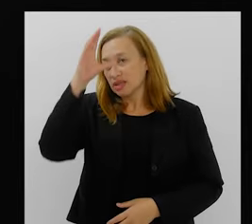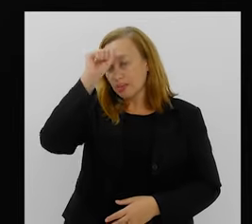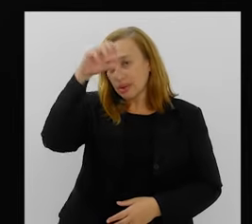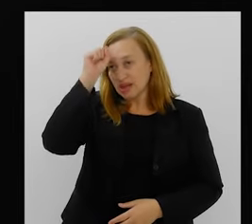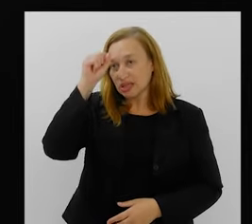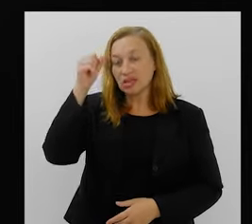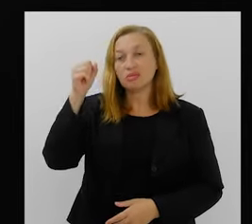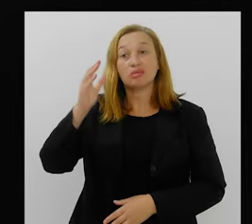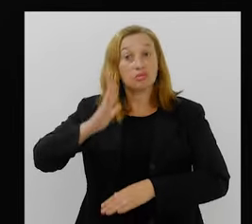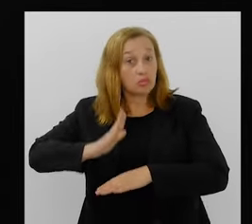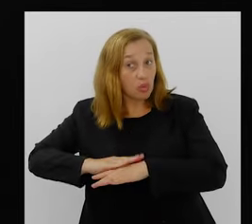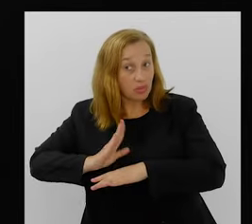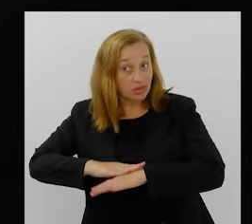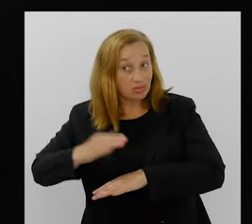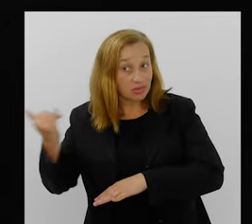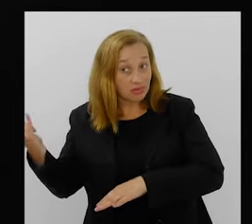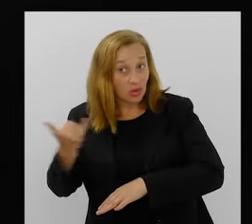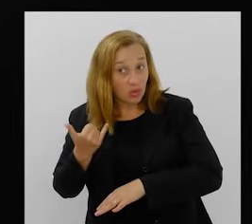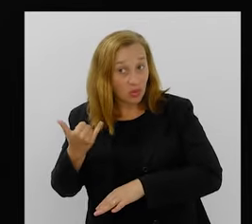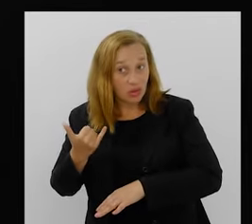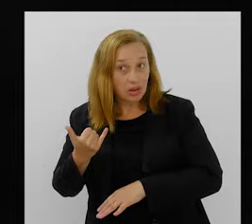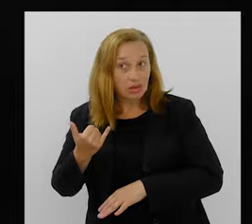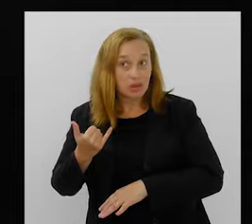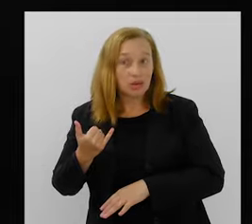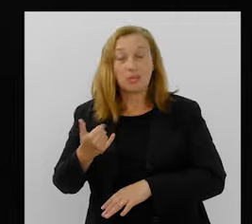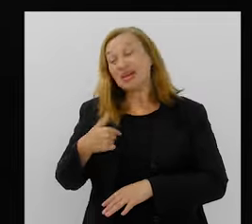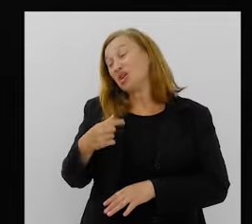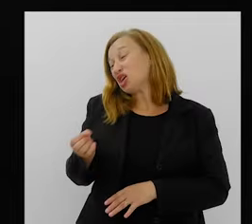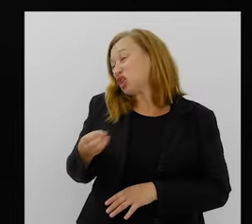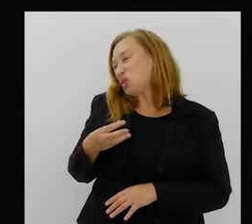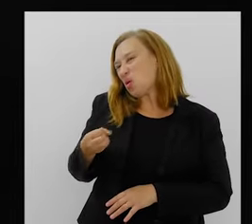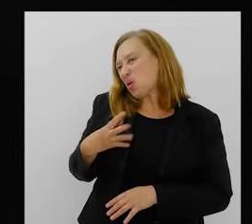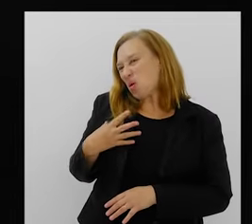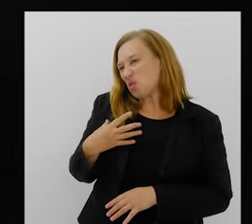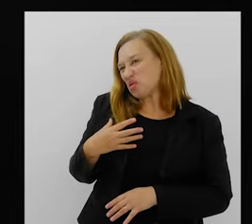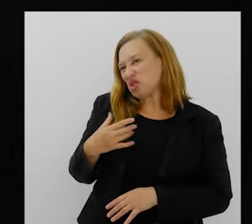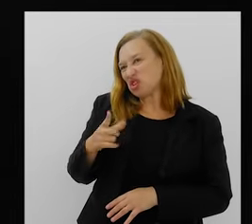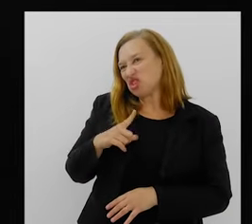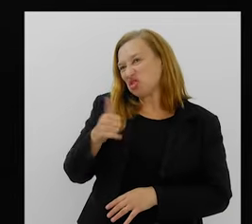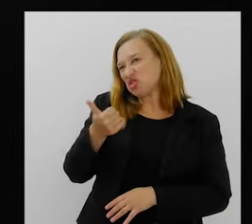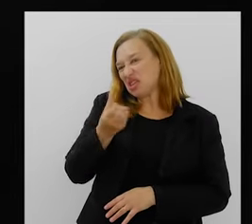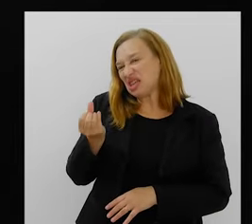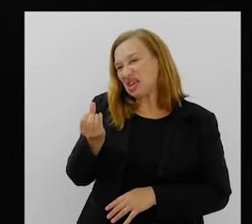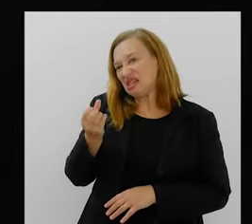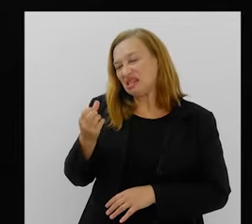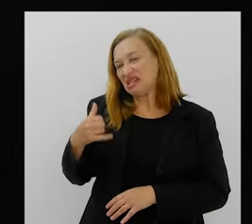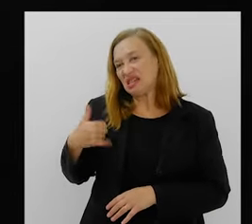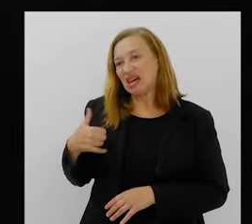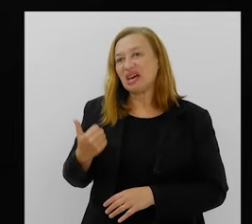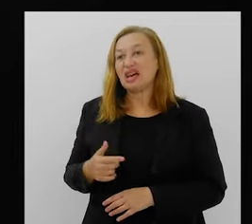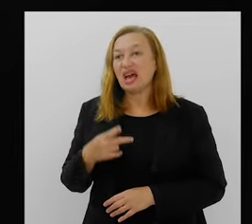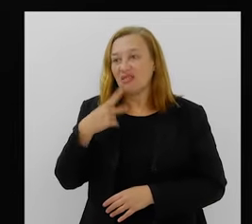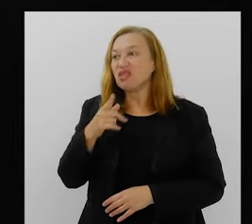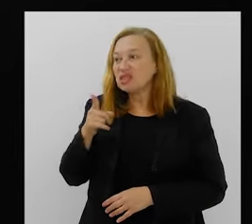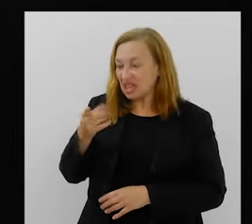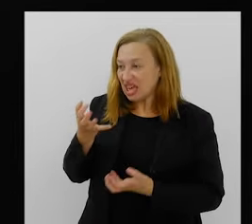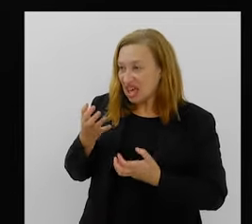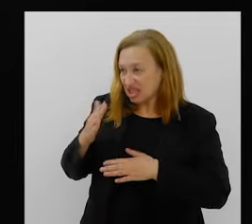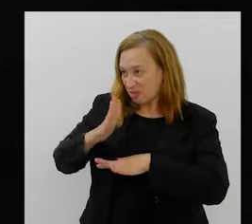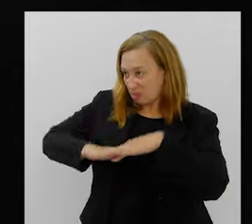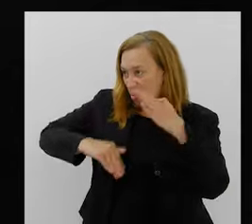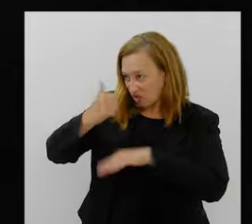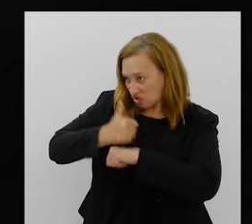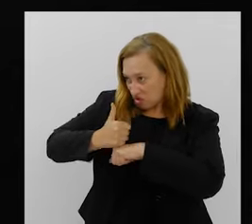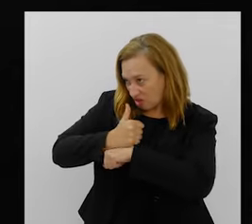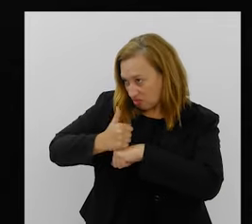tivesse aprendido aquela lição naquele momento, mas eu era muito nova, Tive até uns 16 anos. Ela falou assim para mim, você quer ser